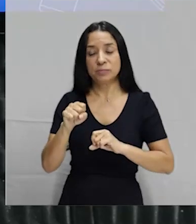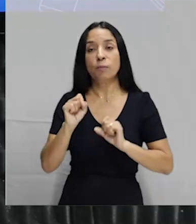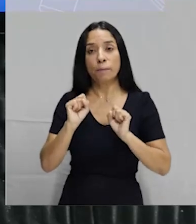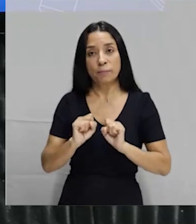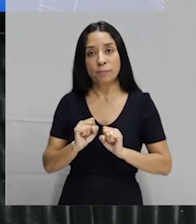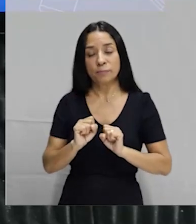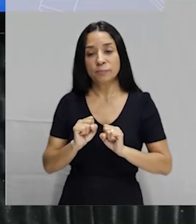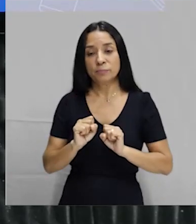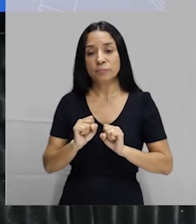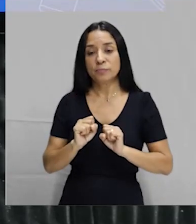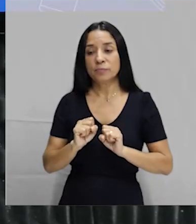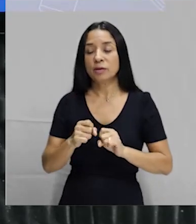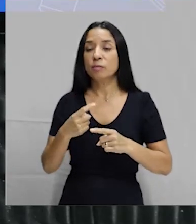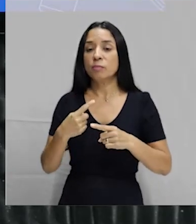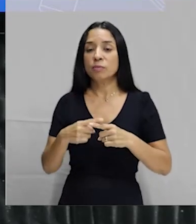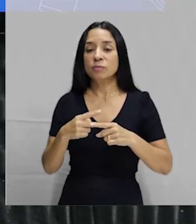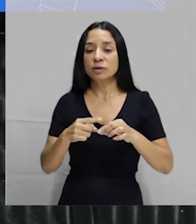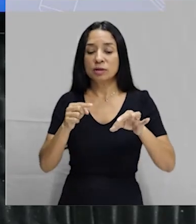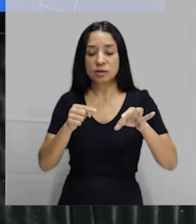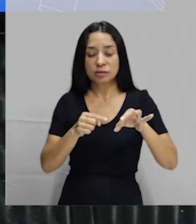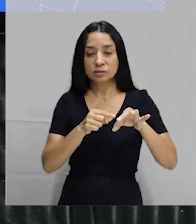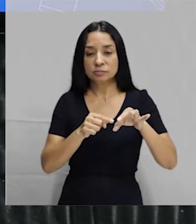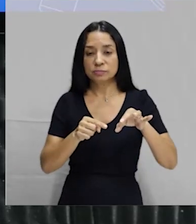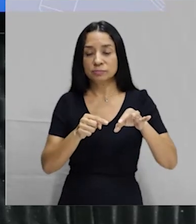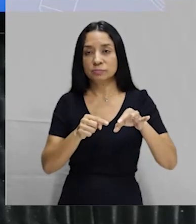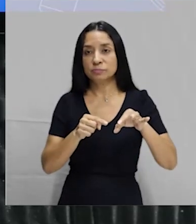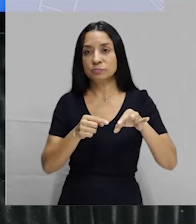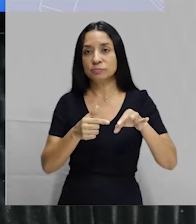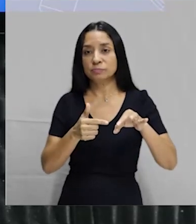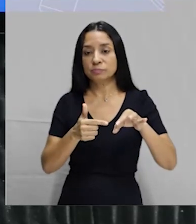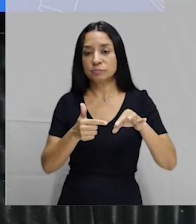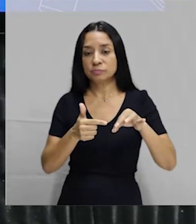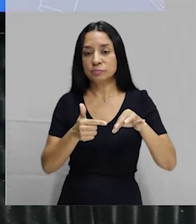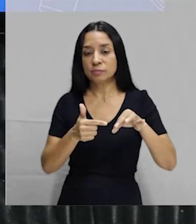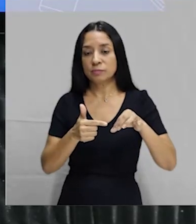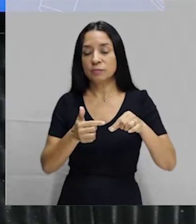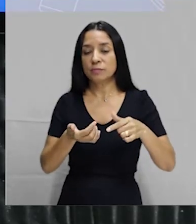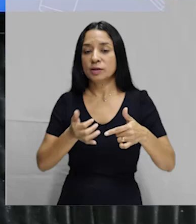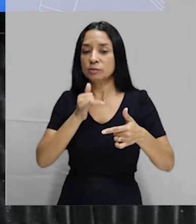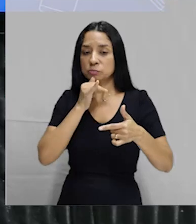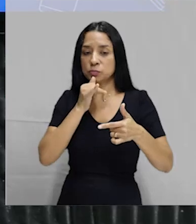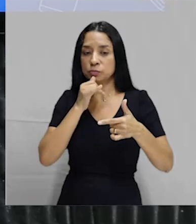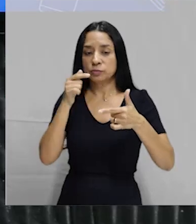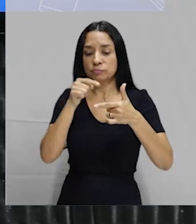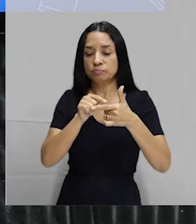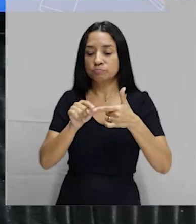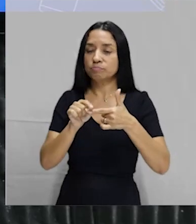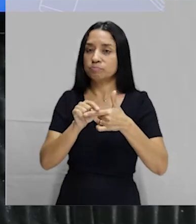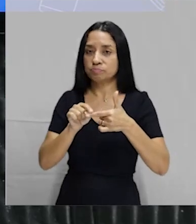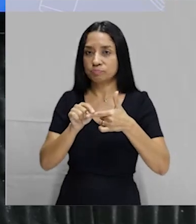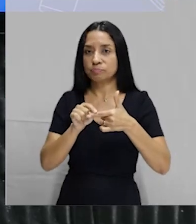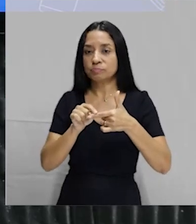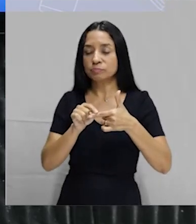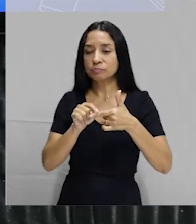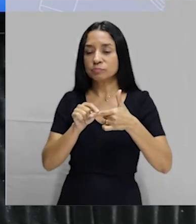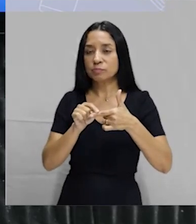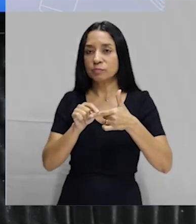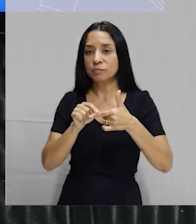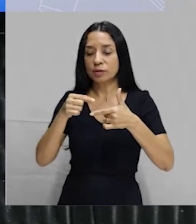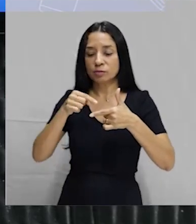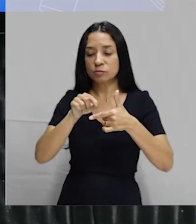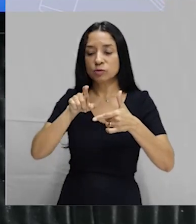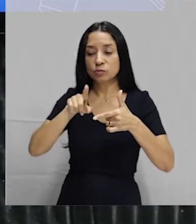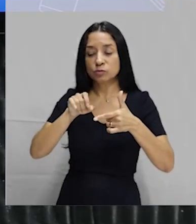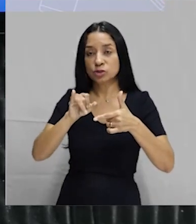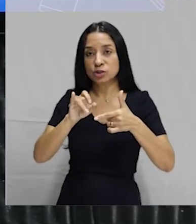Por quê? O canal peniano, no caso aqui a gente tem a uretra, né? Que é um canal que serve tanto para passar a